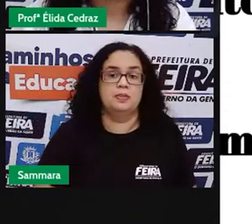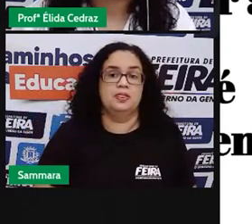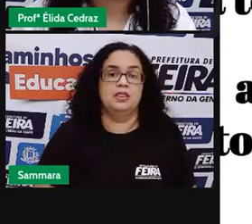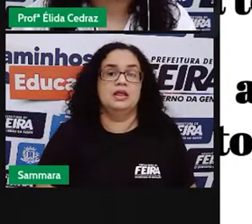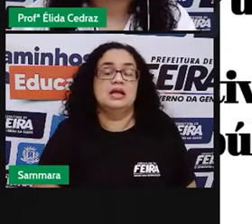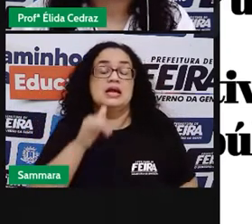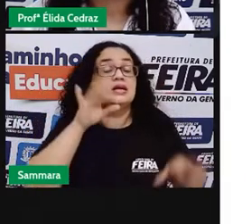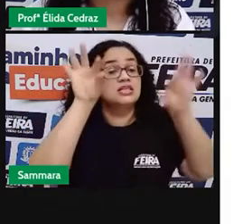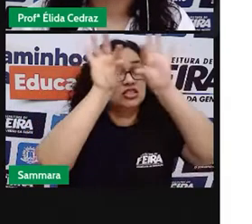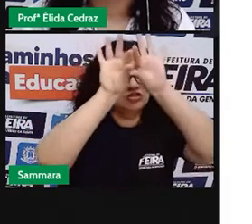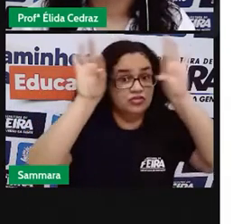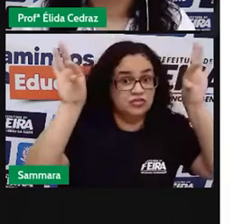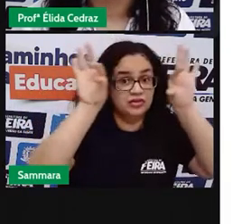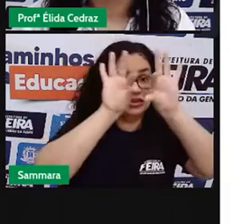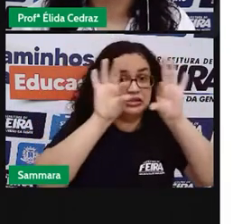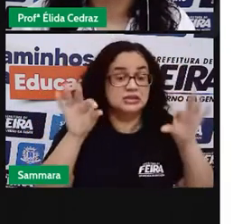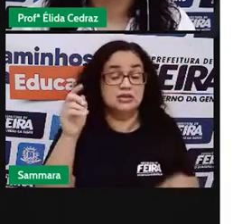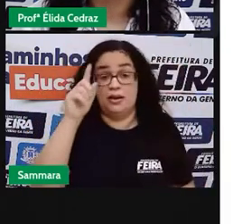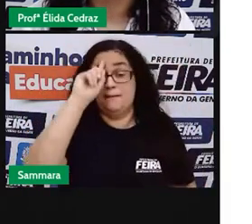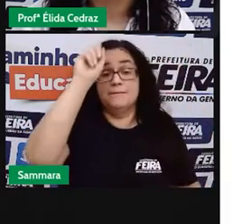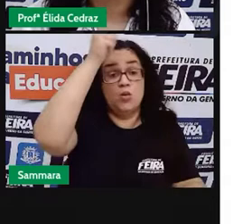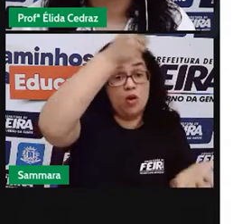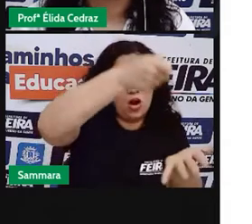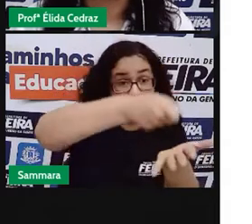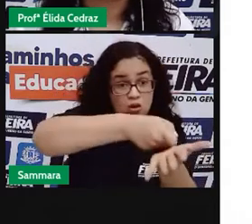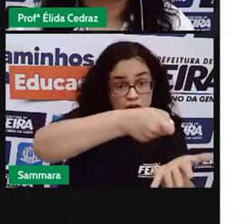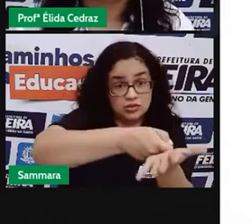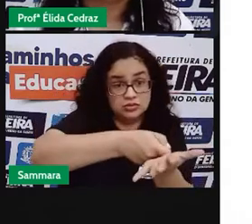As frases são imperativas.